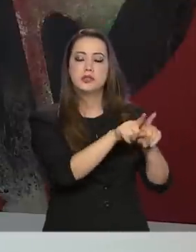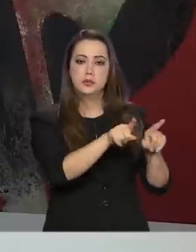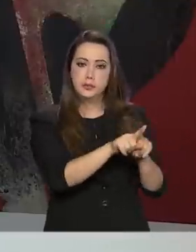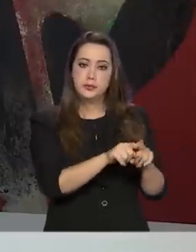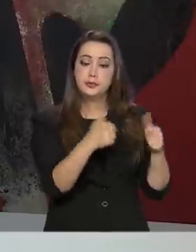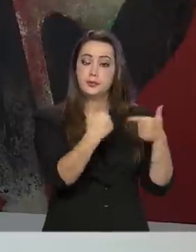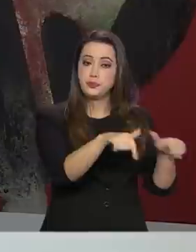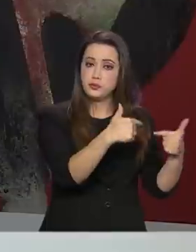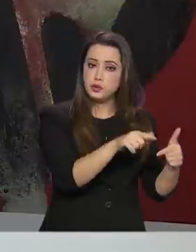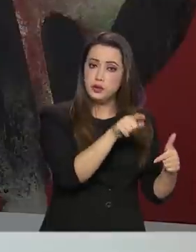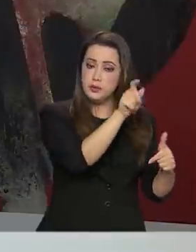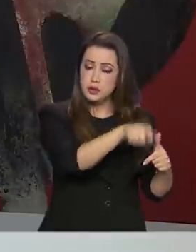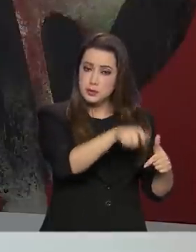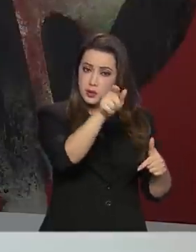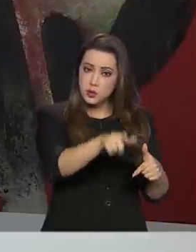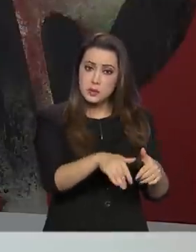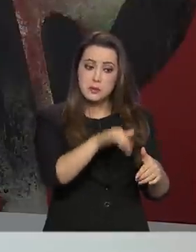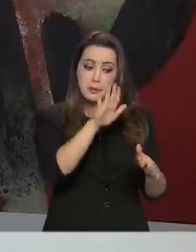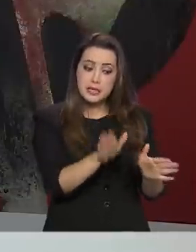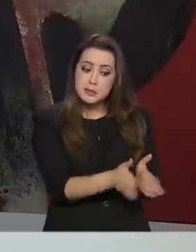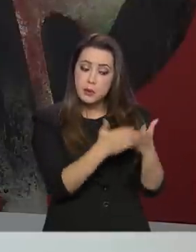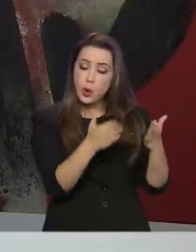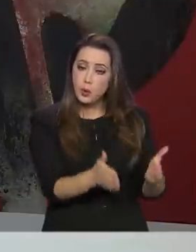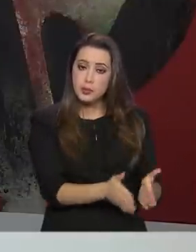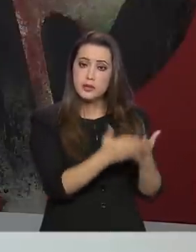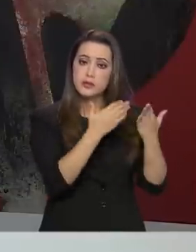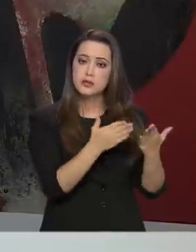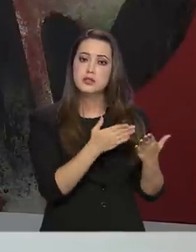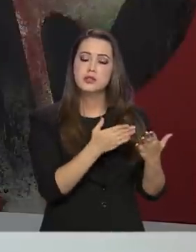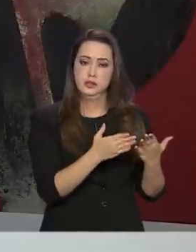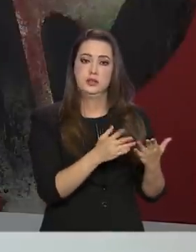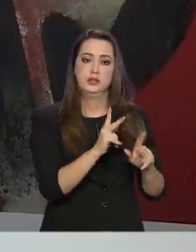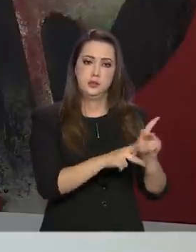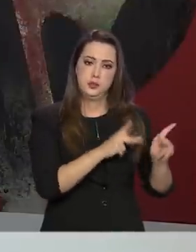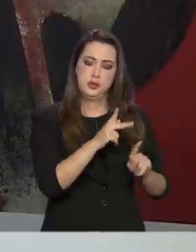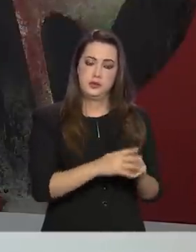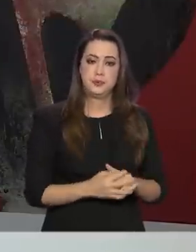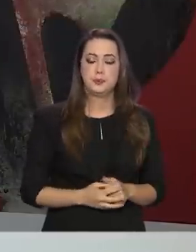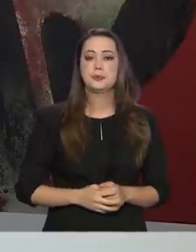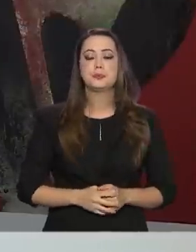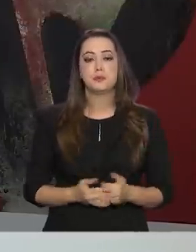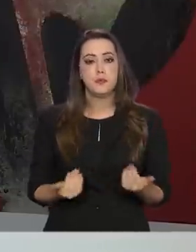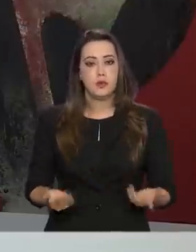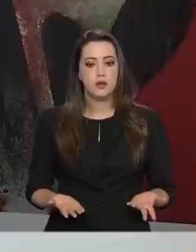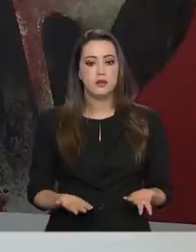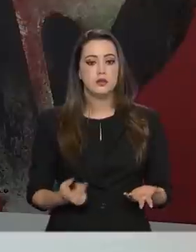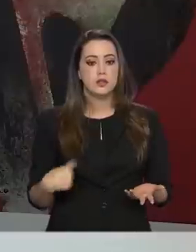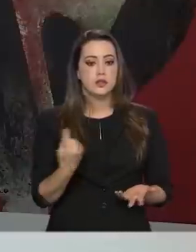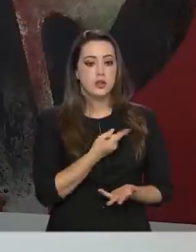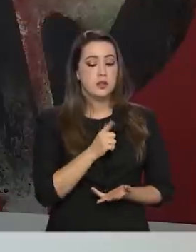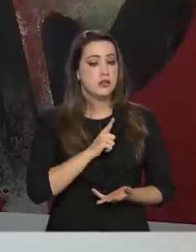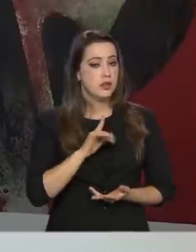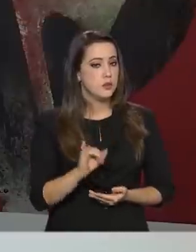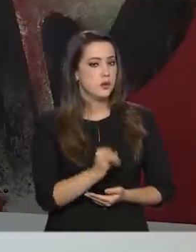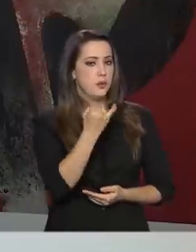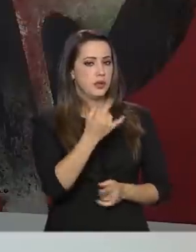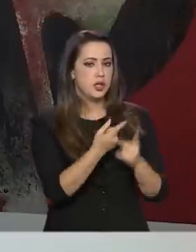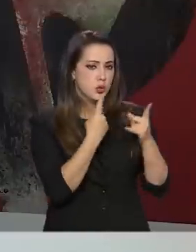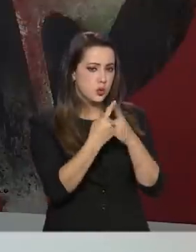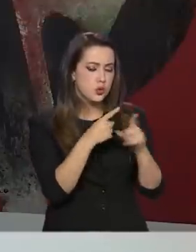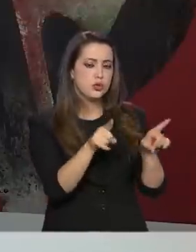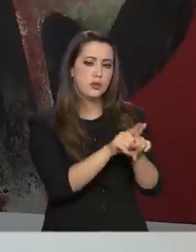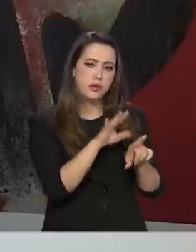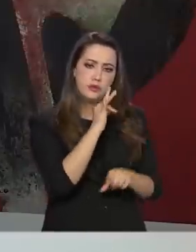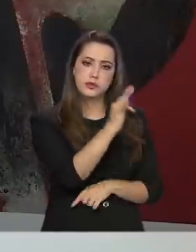mais com as pessoas mais pobres, nos desses mais pobres da população. Nós vamos ter a oportunidade de discutir isso mais à